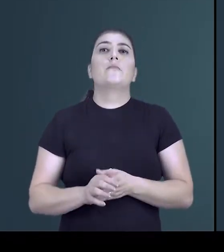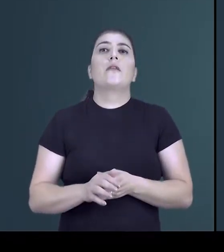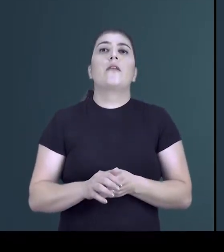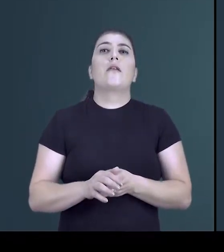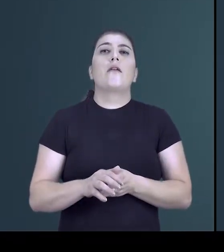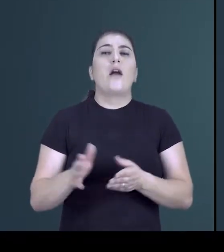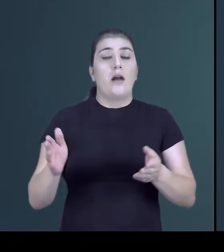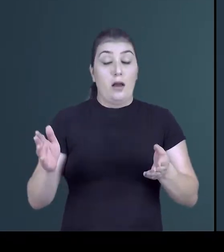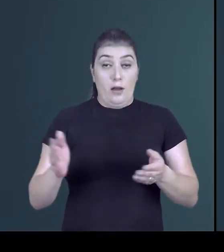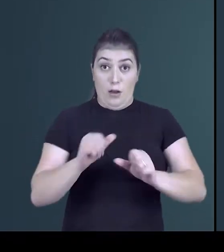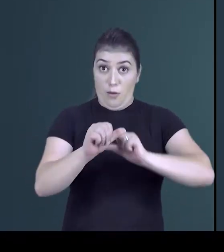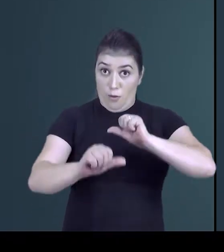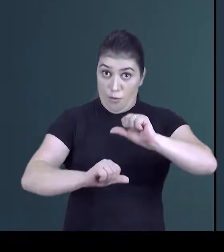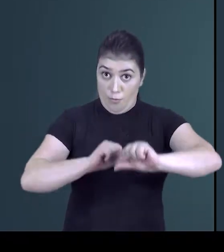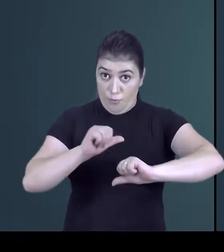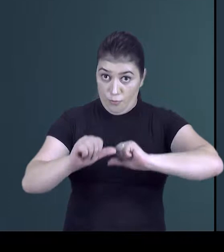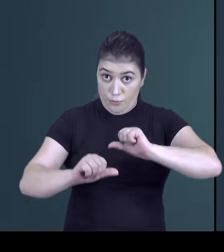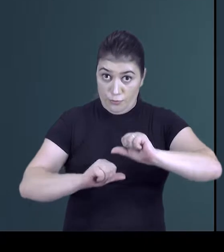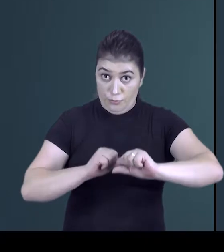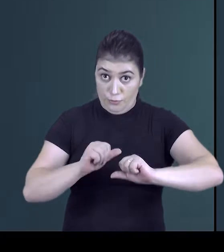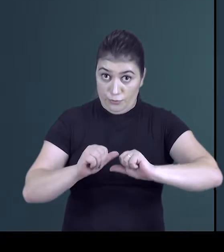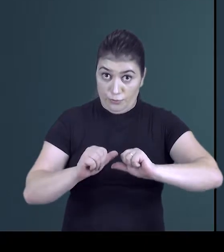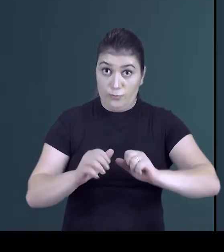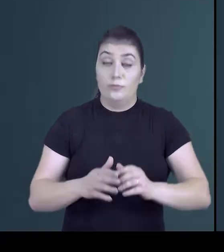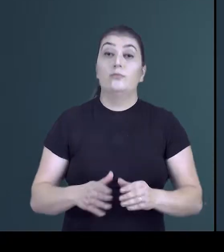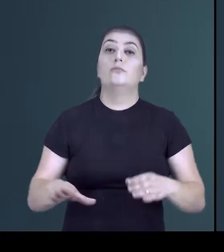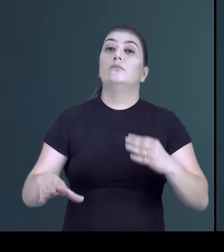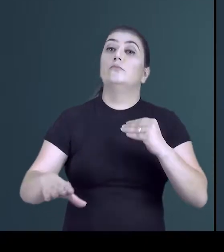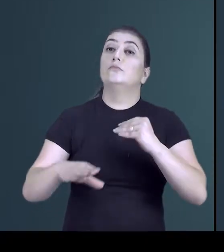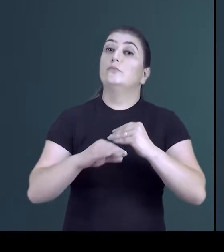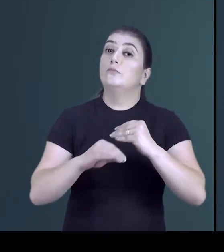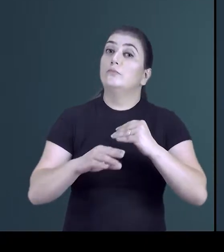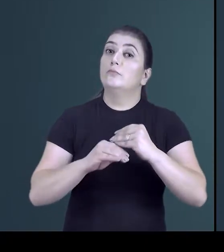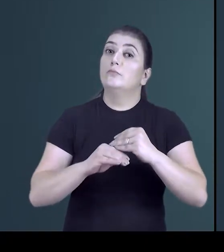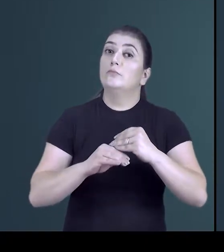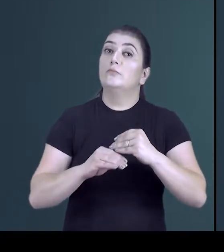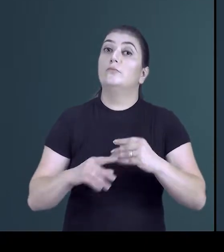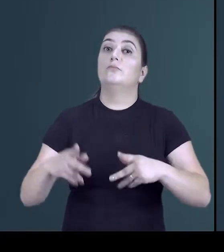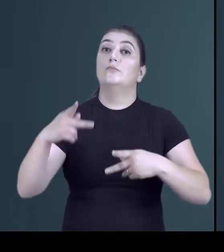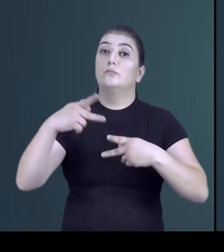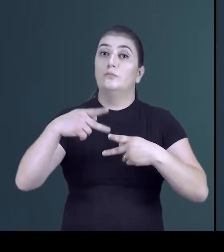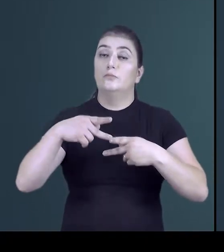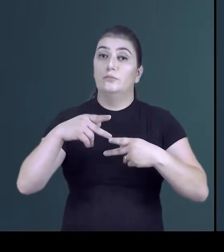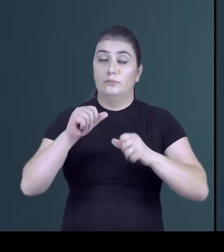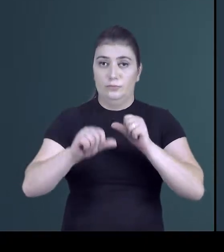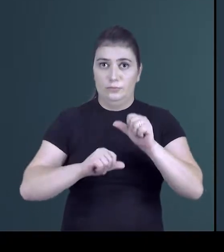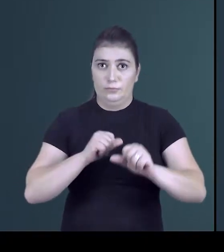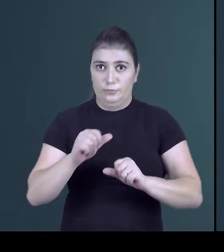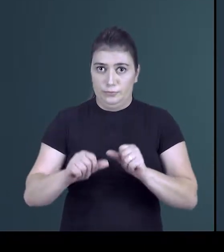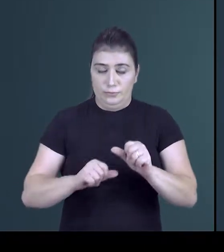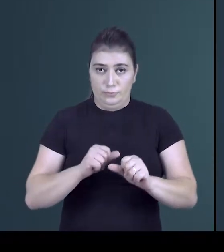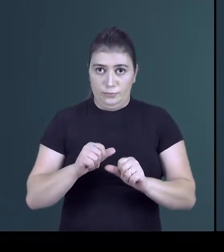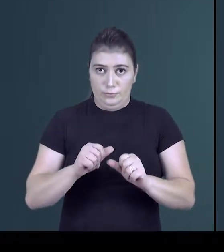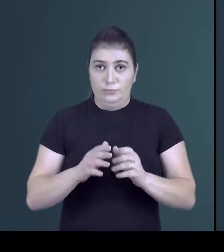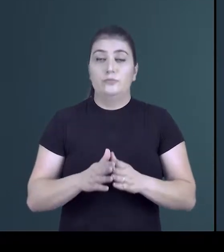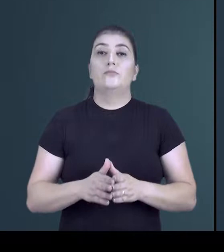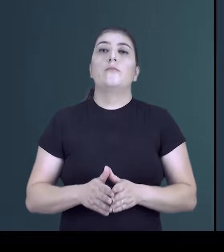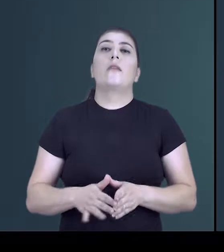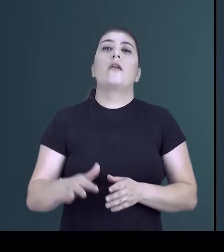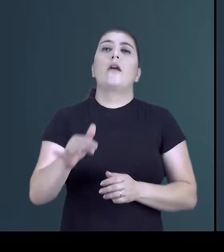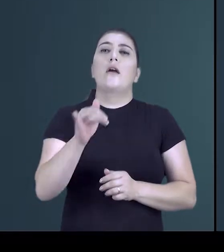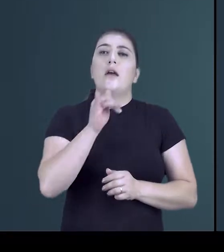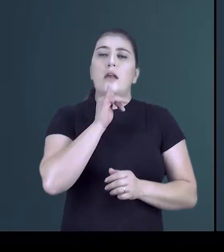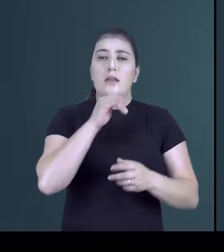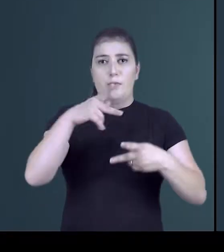A mudança dos complementos se dá pela mudança da preposição utilizada. Nesse caso aqui, temos